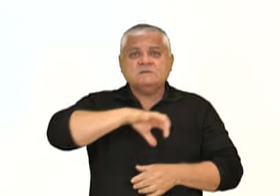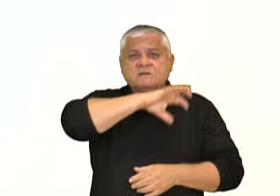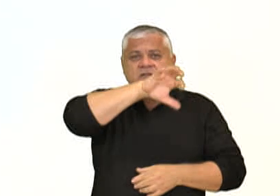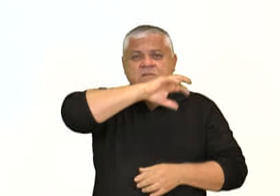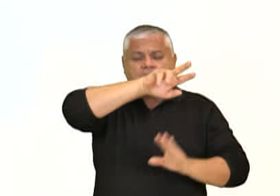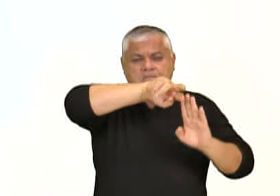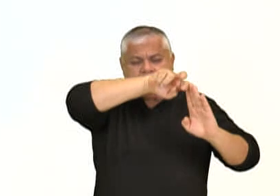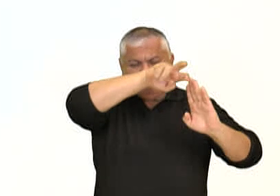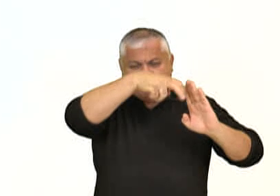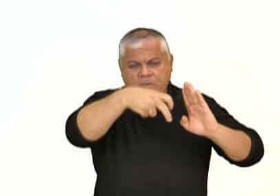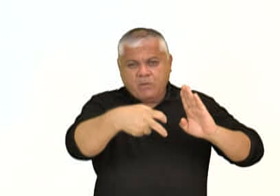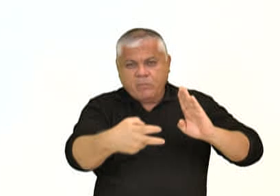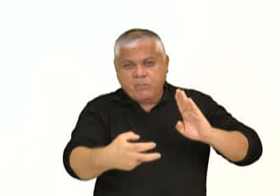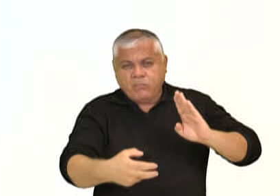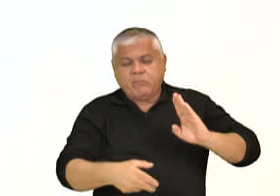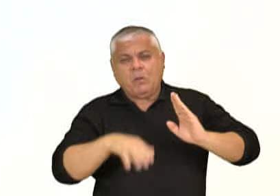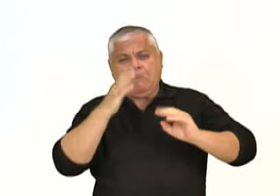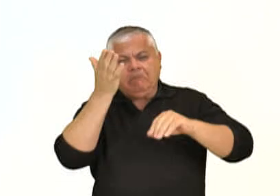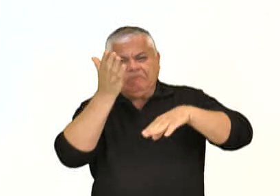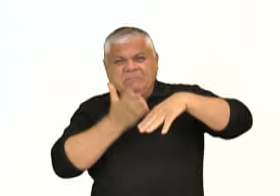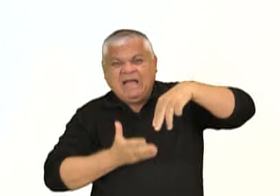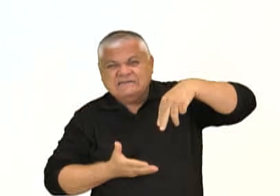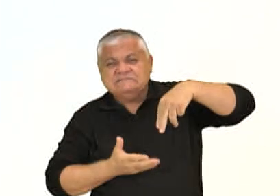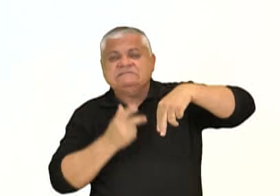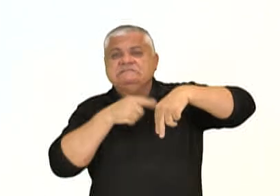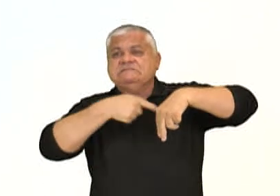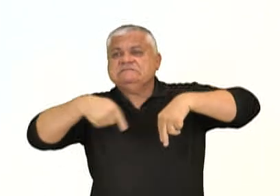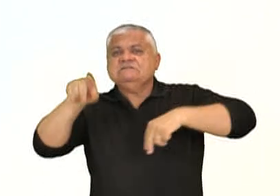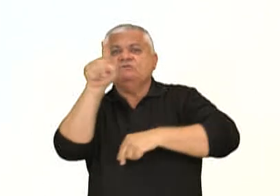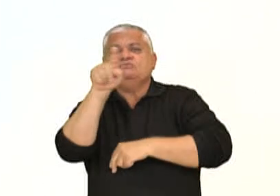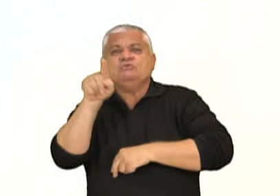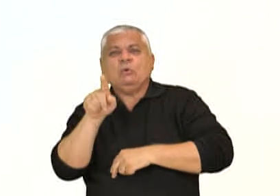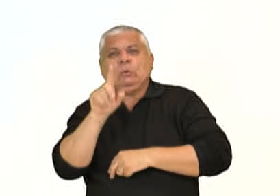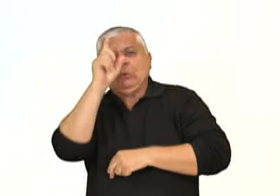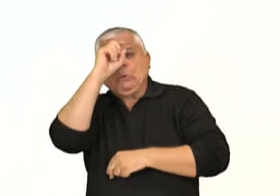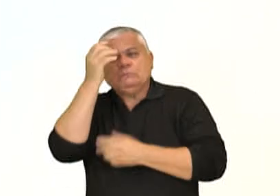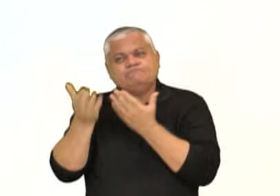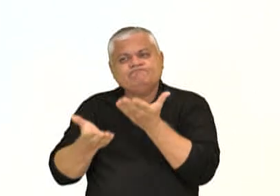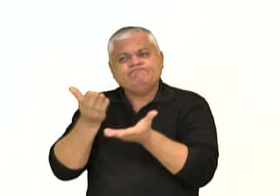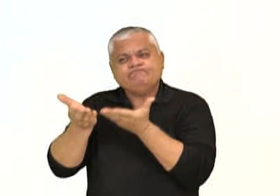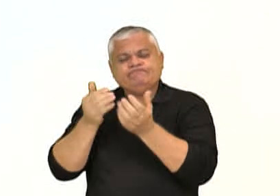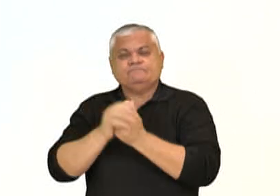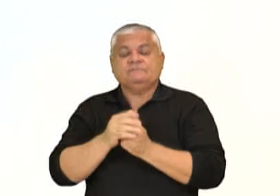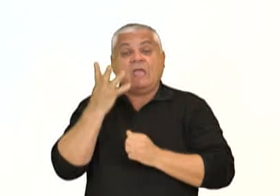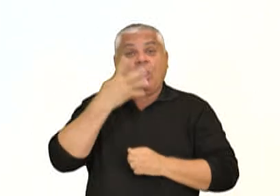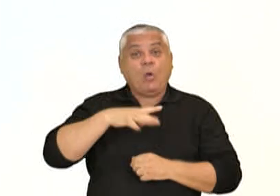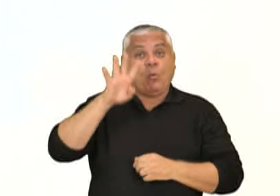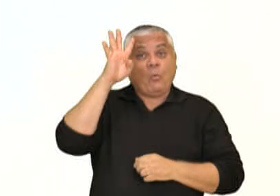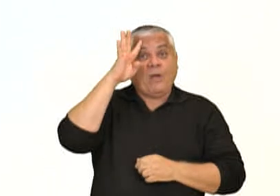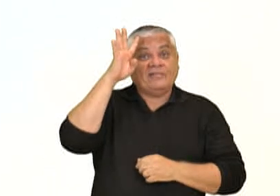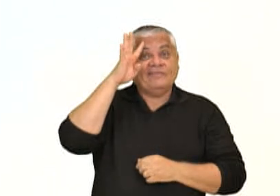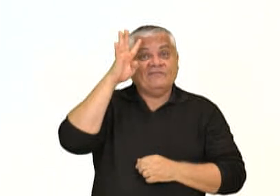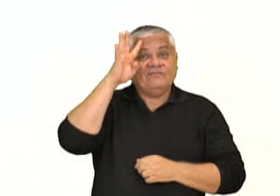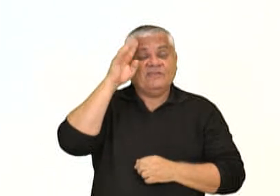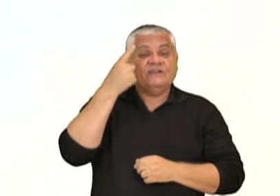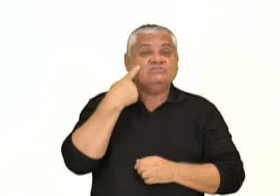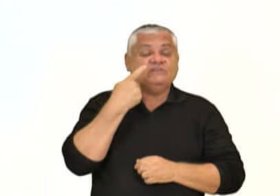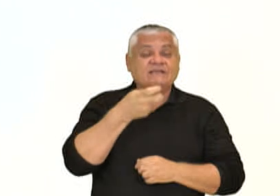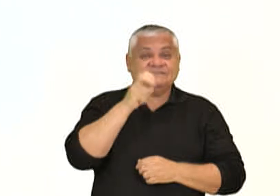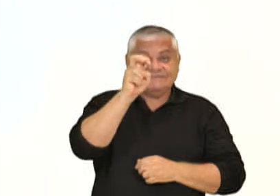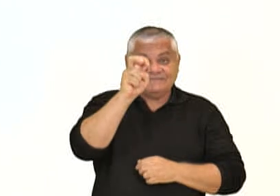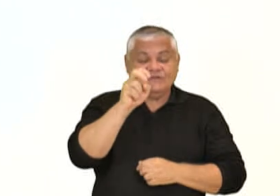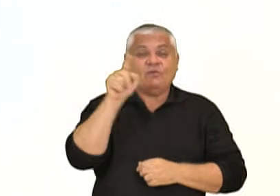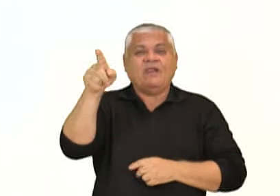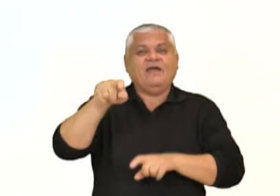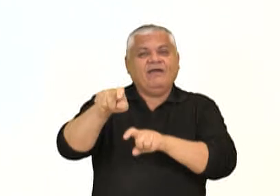levado para o centro de zoonoses. Na noite de quarta-feira, às 5, em Presidente Prudente, no interior de